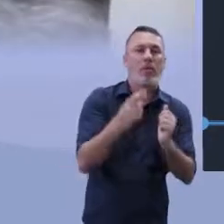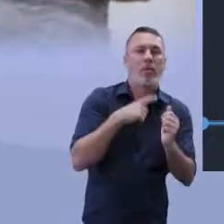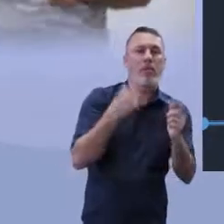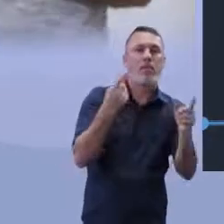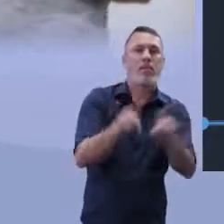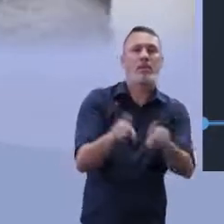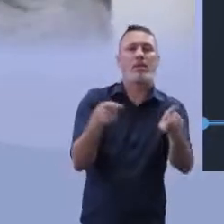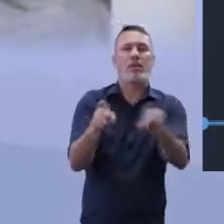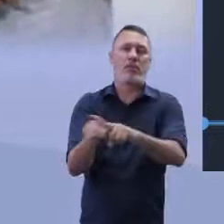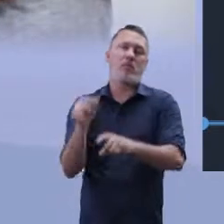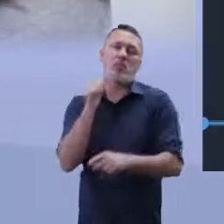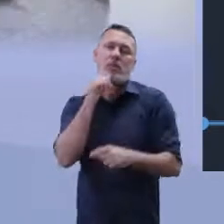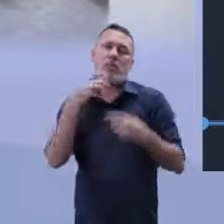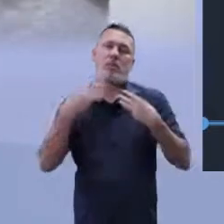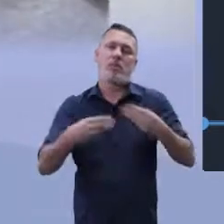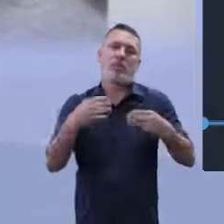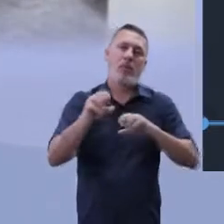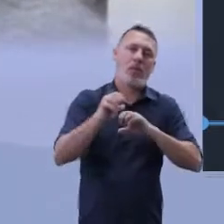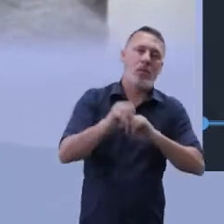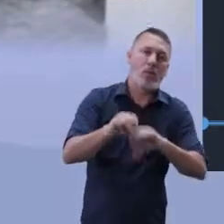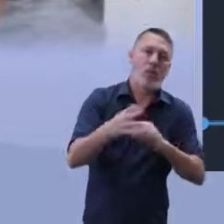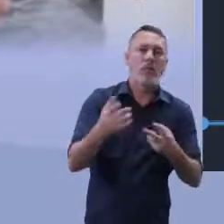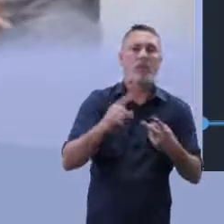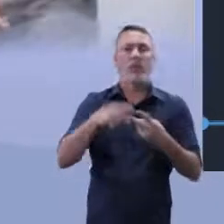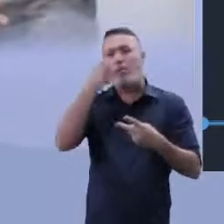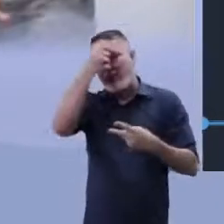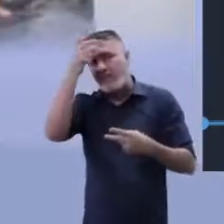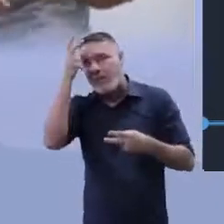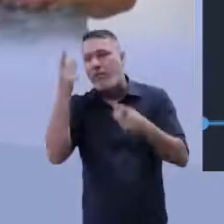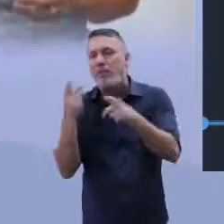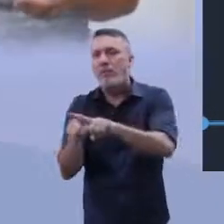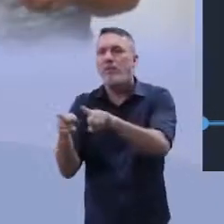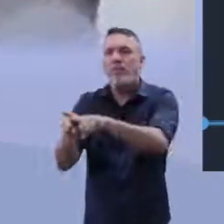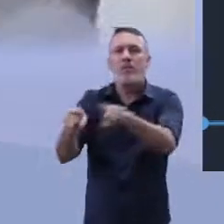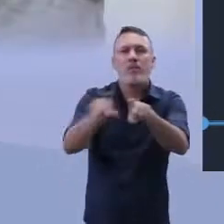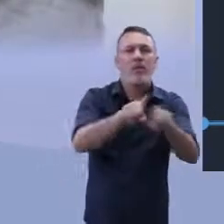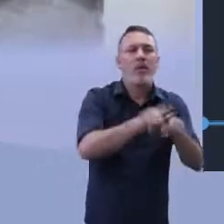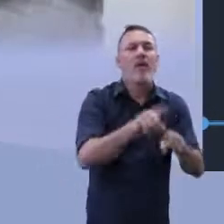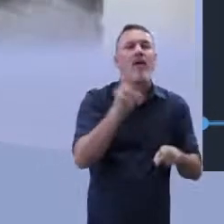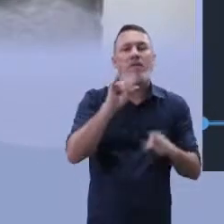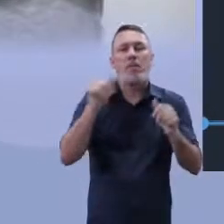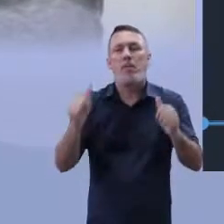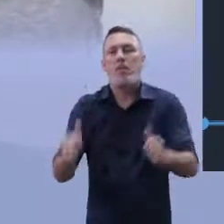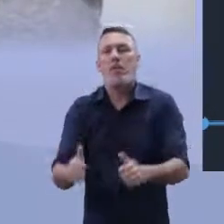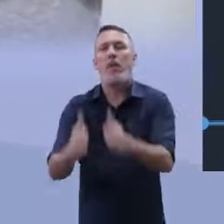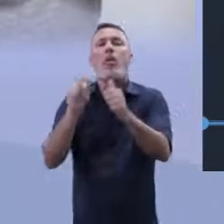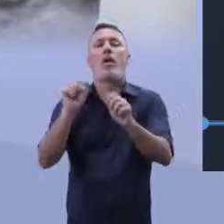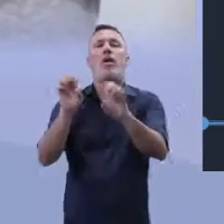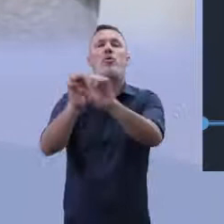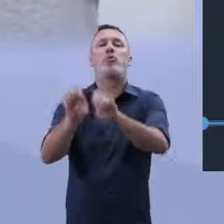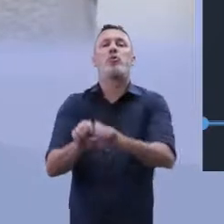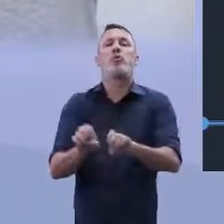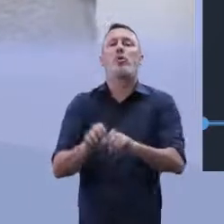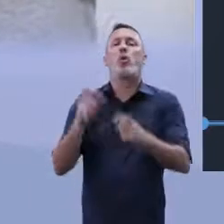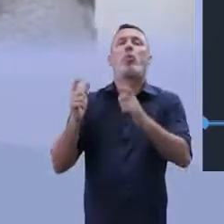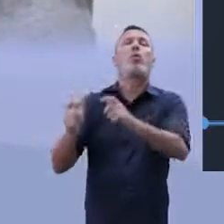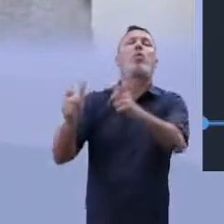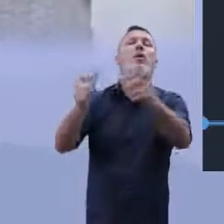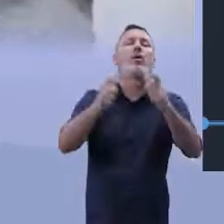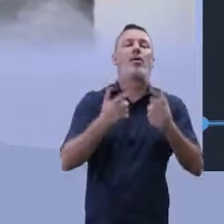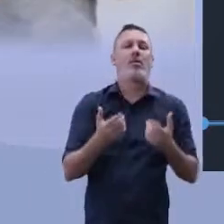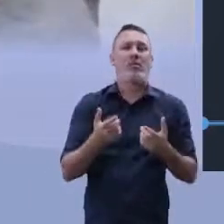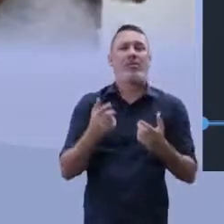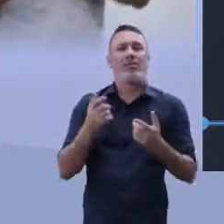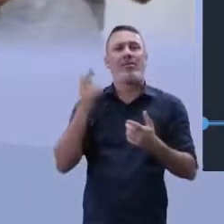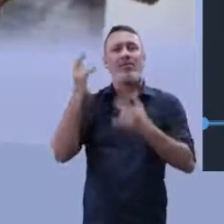Então, em parceria ali com o Ministério da Educação, em parceria com as prefeituras. Melhorar a estrutura das regiões,